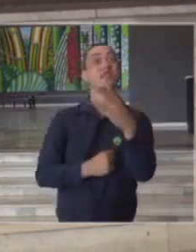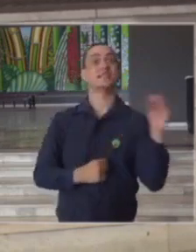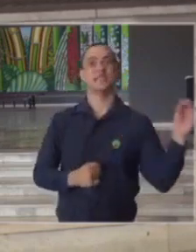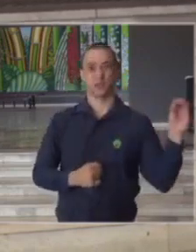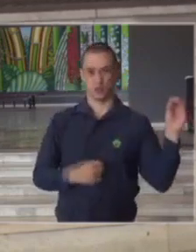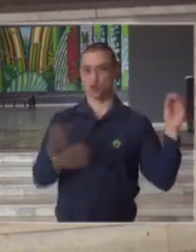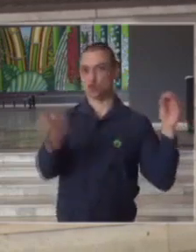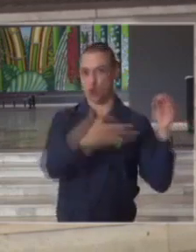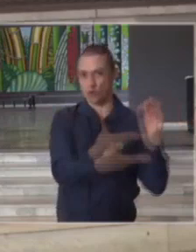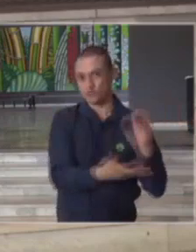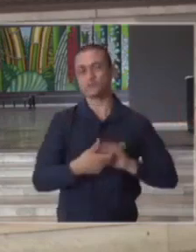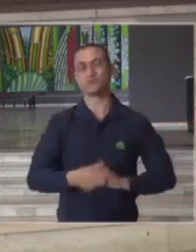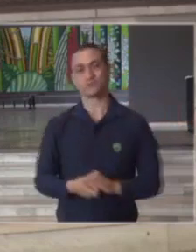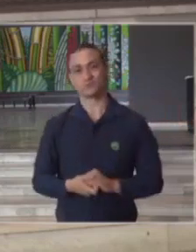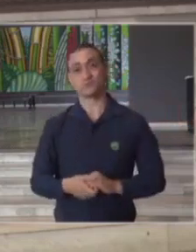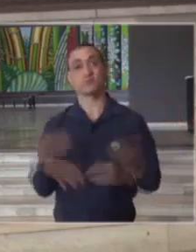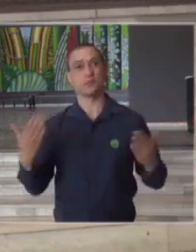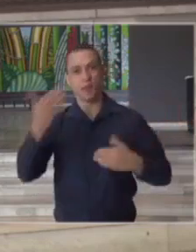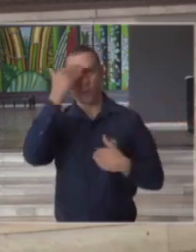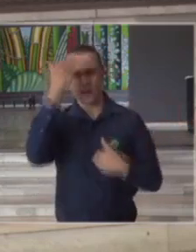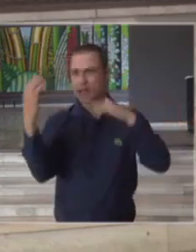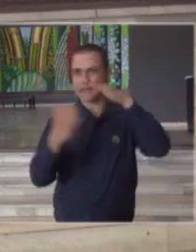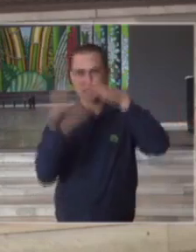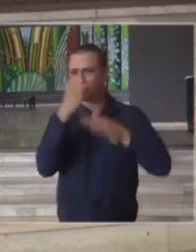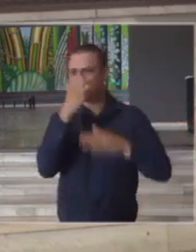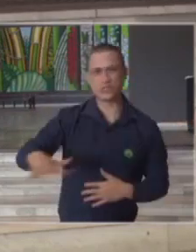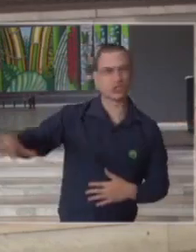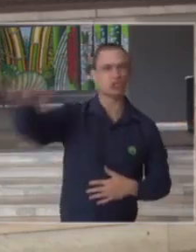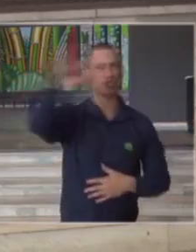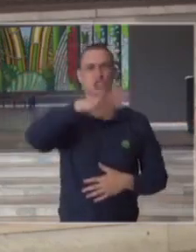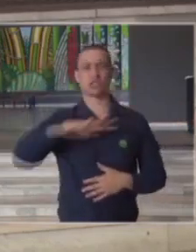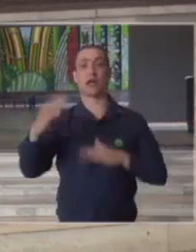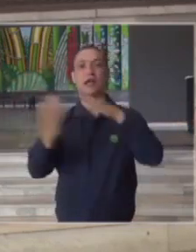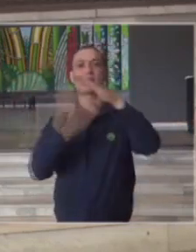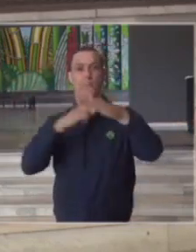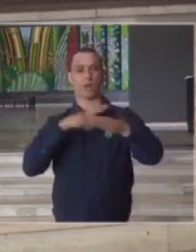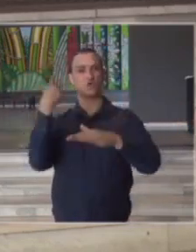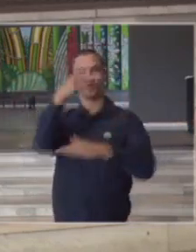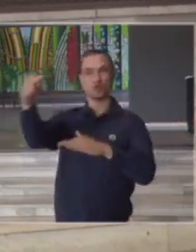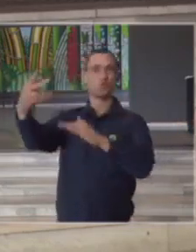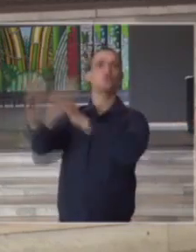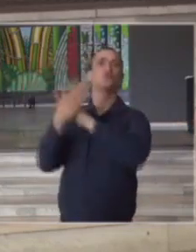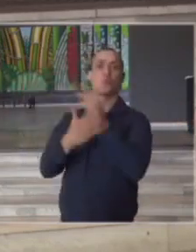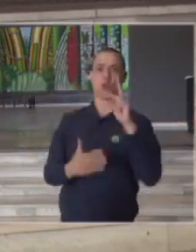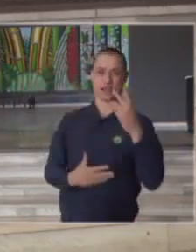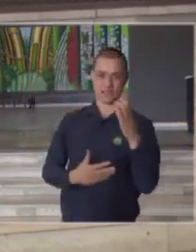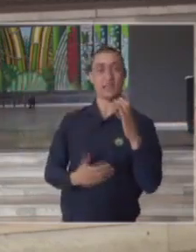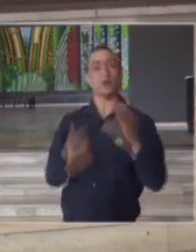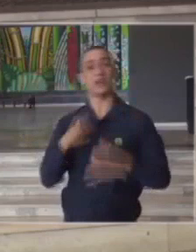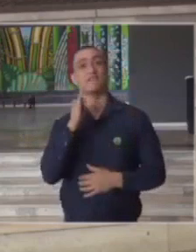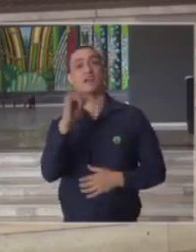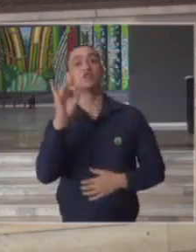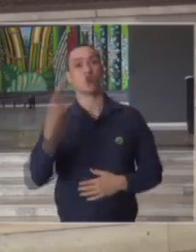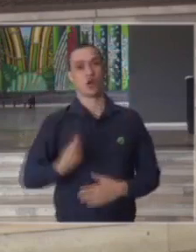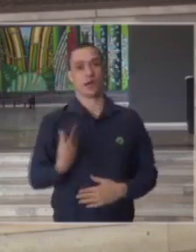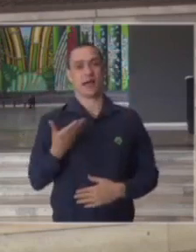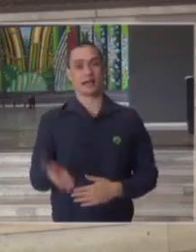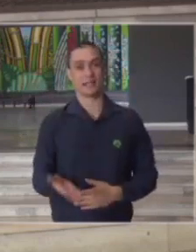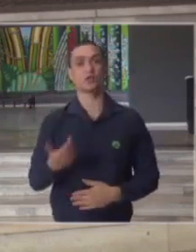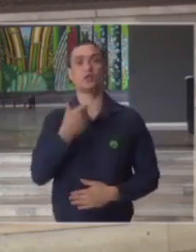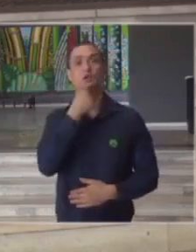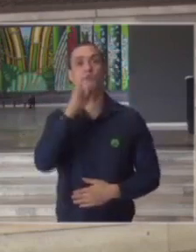e agradecendo aos empresários em geral que tem colaborado muito com Hospital das Clínicas eu gostaria de registrar só a presença do